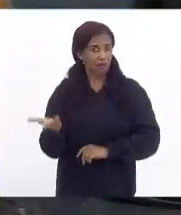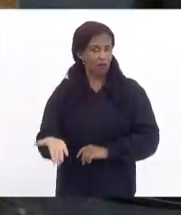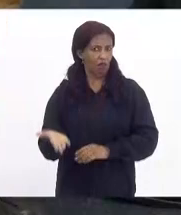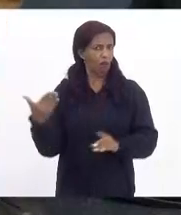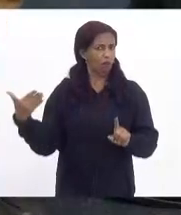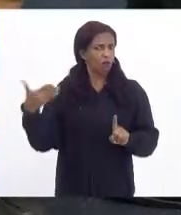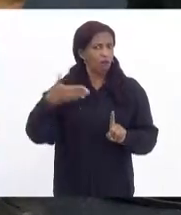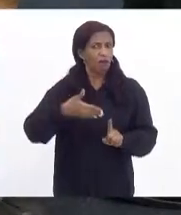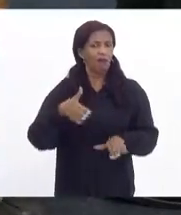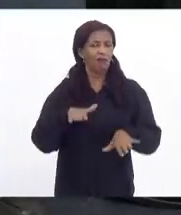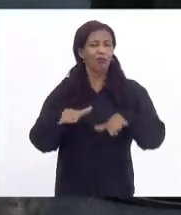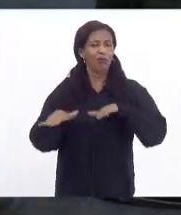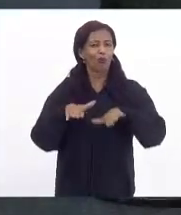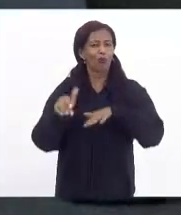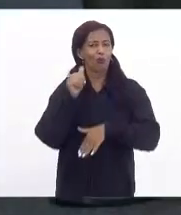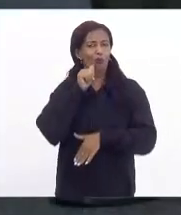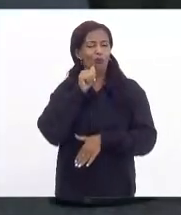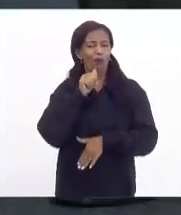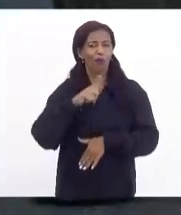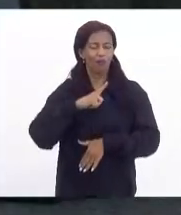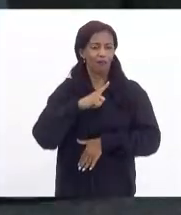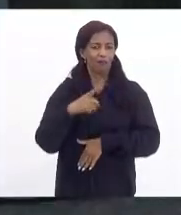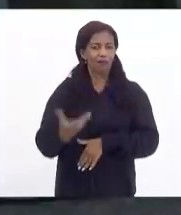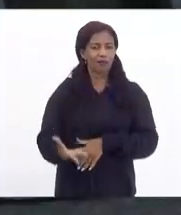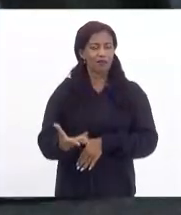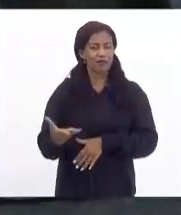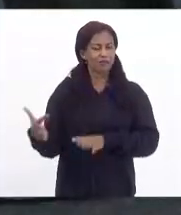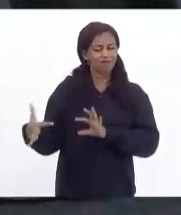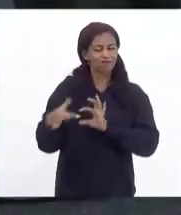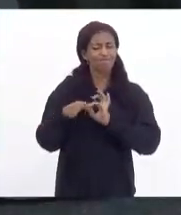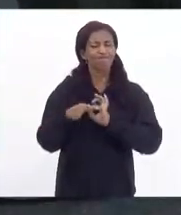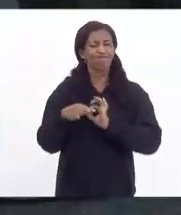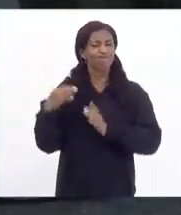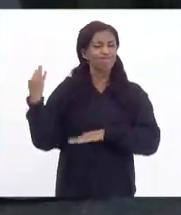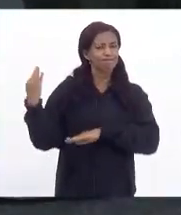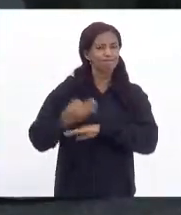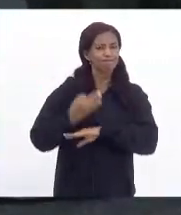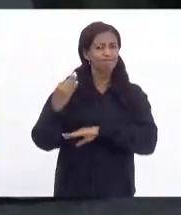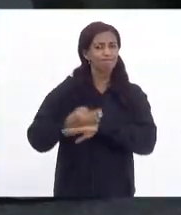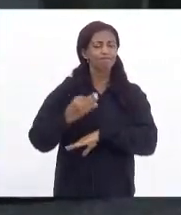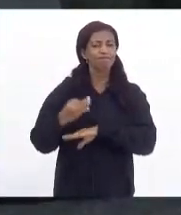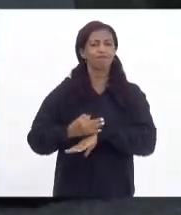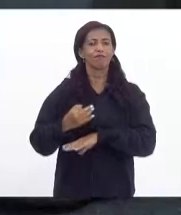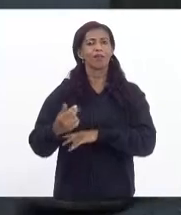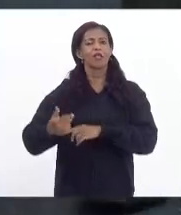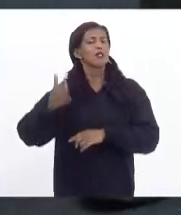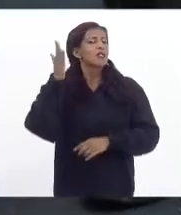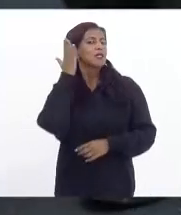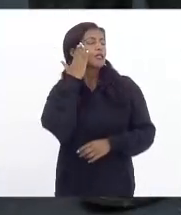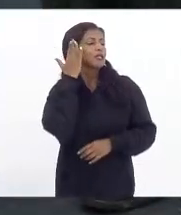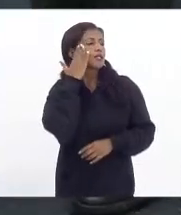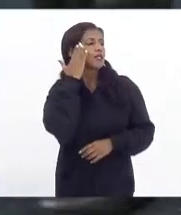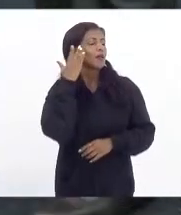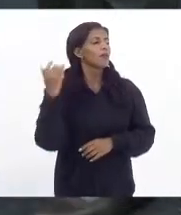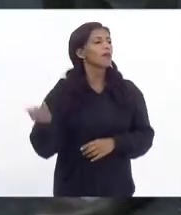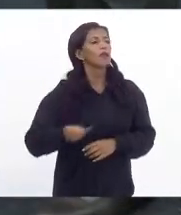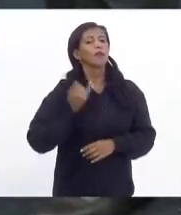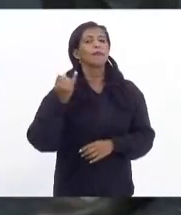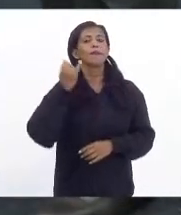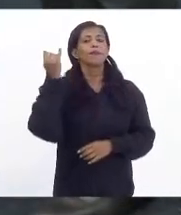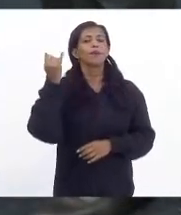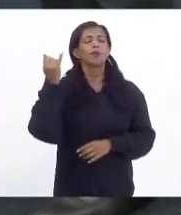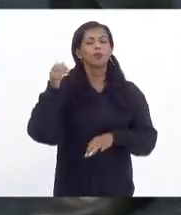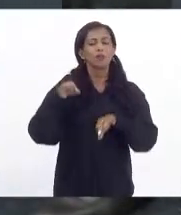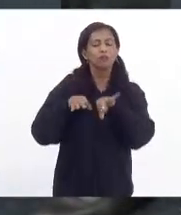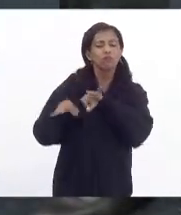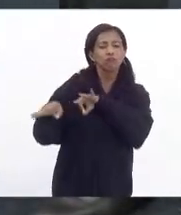referência no movimento de mulheres alguém que é uma aliada na luta sendo mulheres sabendo da importância de